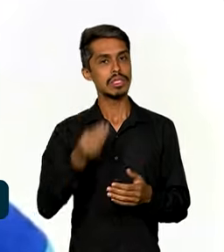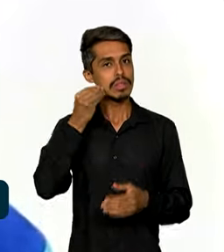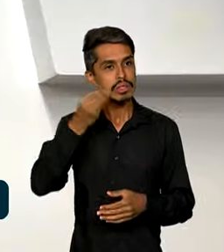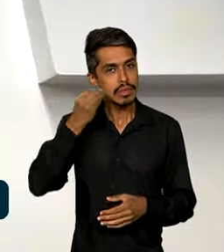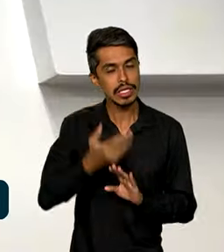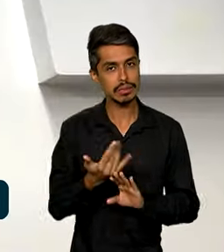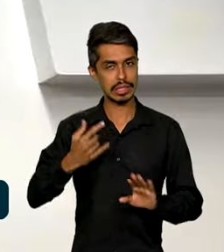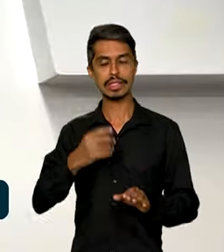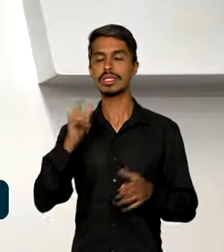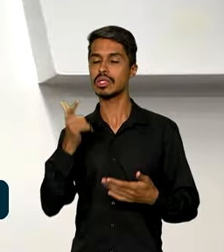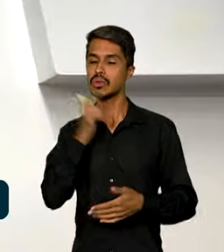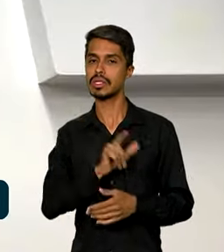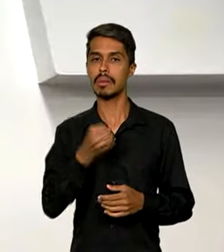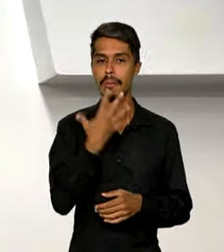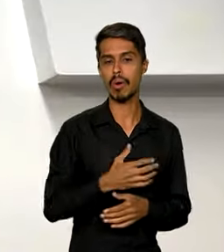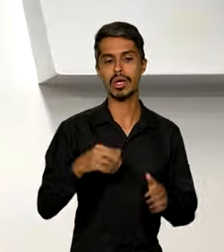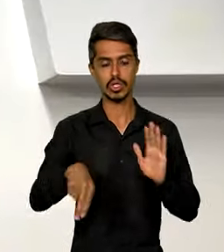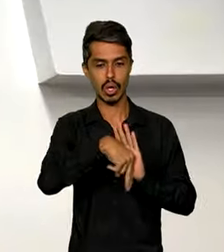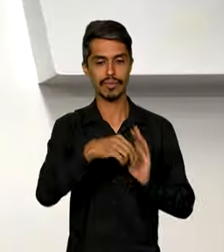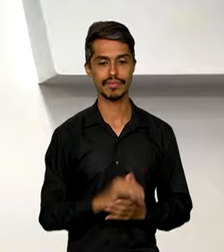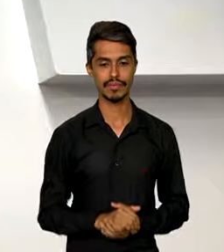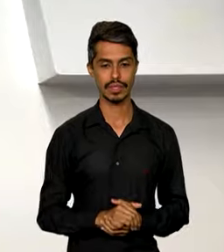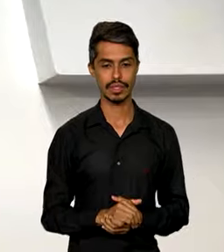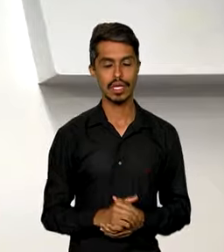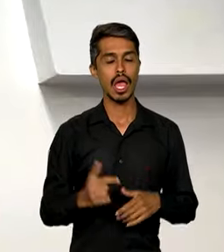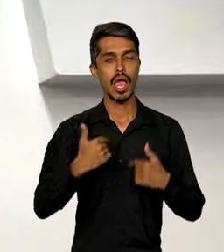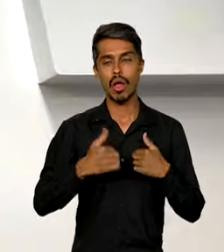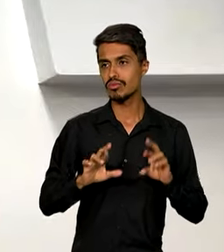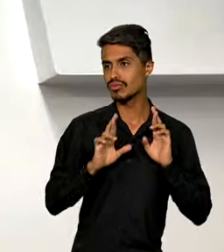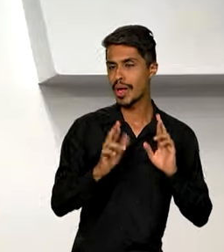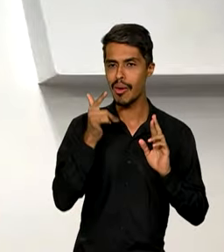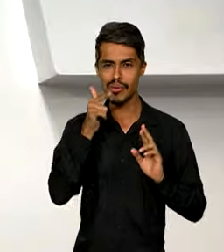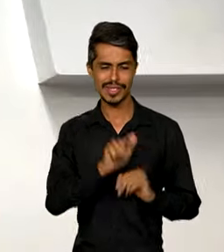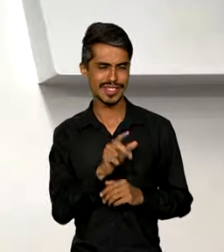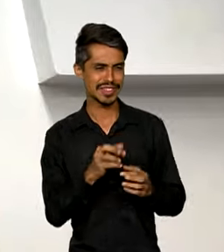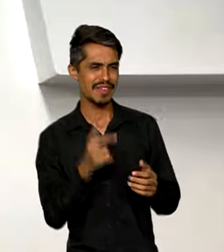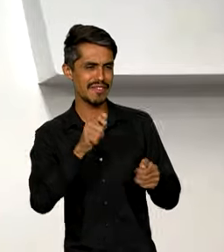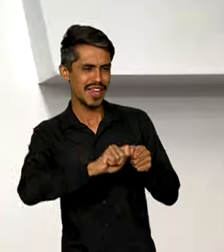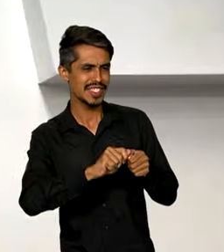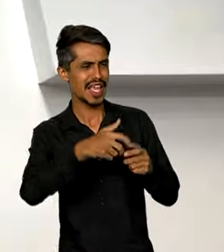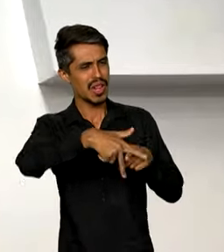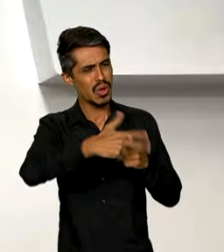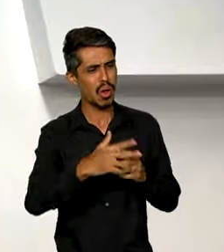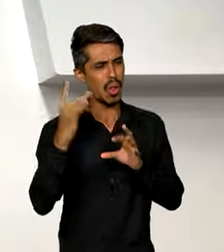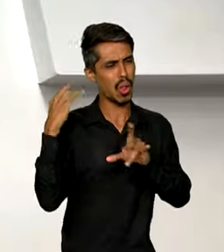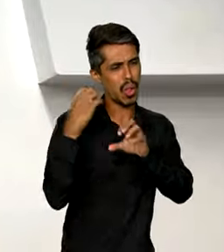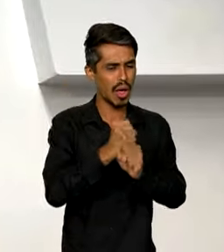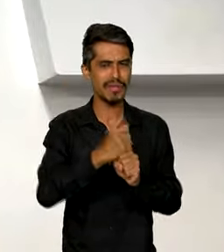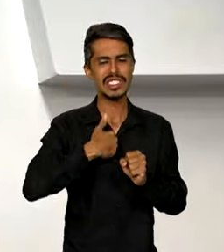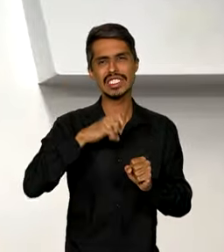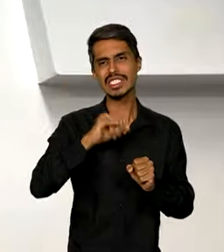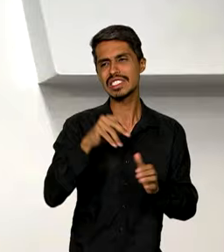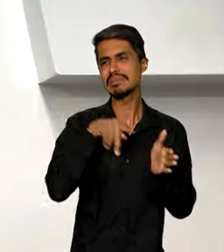desempenho. Eu fico até o final, assim, o máximo que der para olhar de novo, para revisar. Se tem alguma questão que eu deixei para